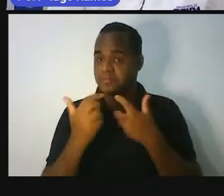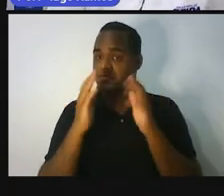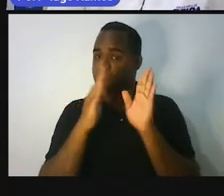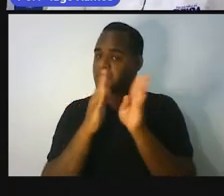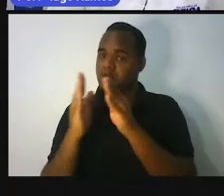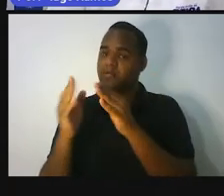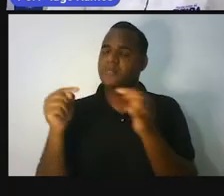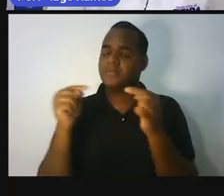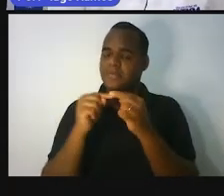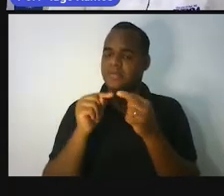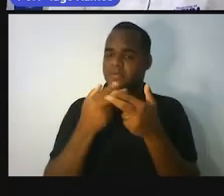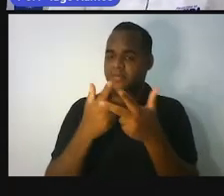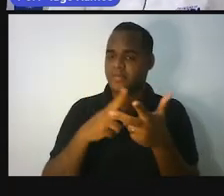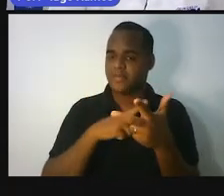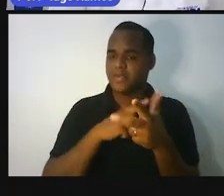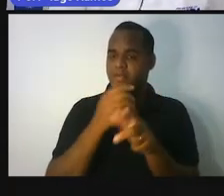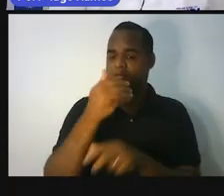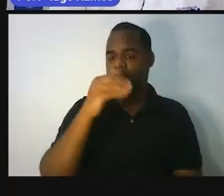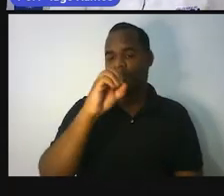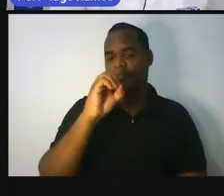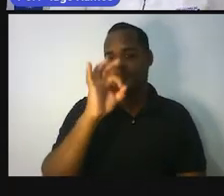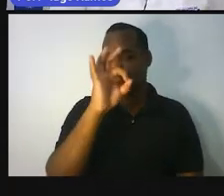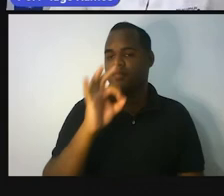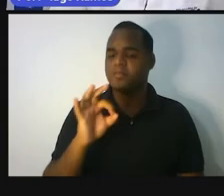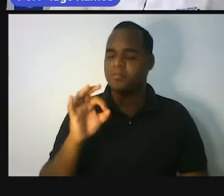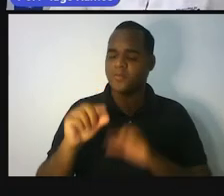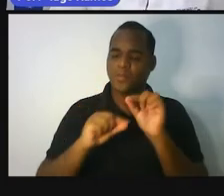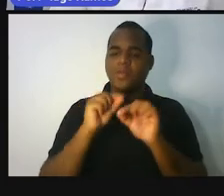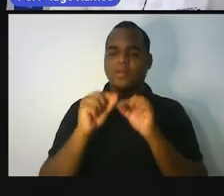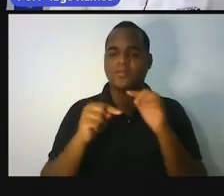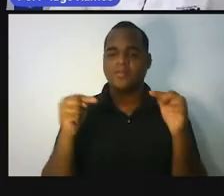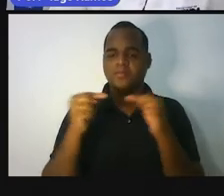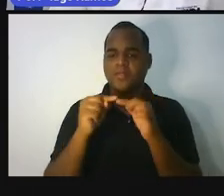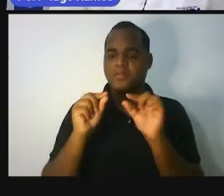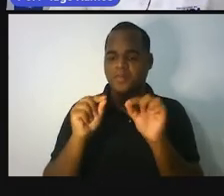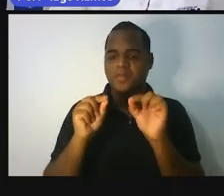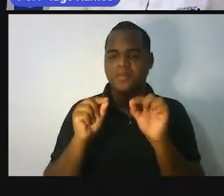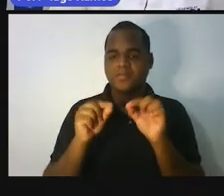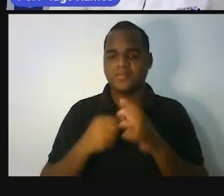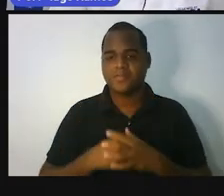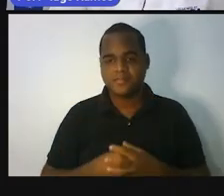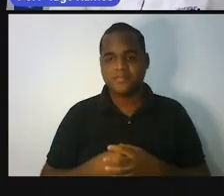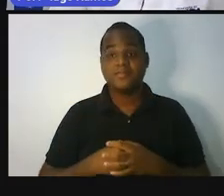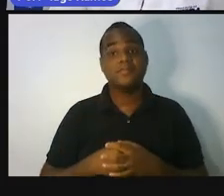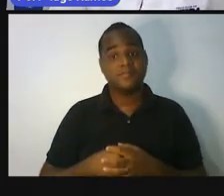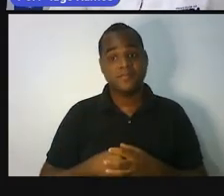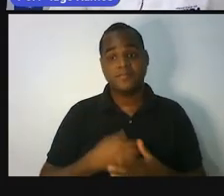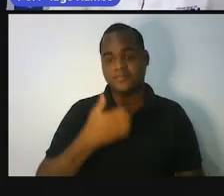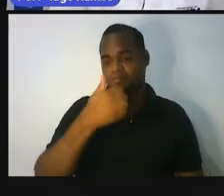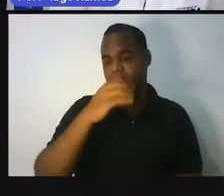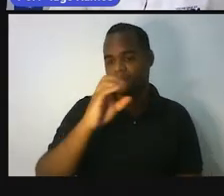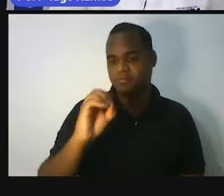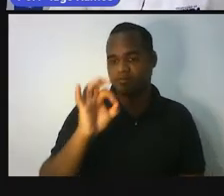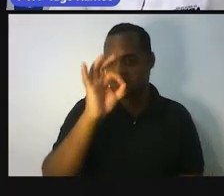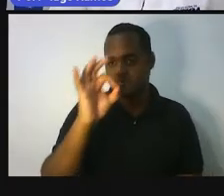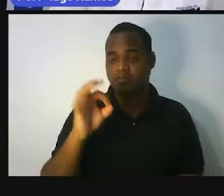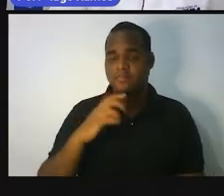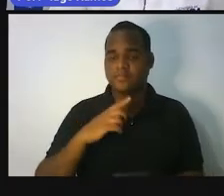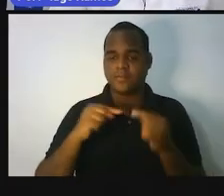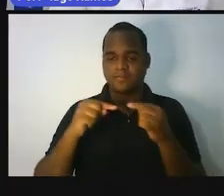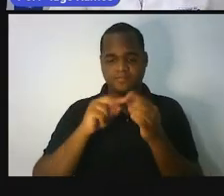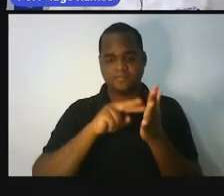significado de dez por cento. Dez por cento significa o quê? Dez por cento significa